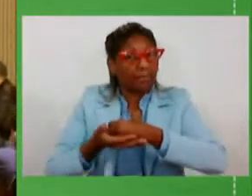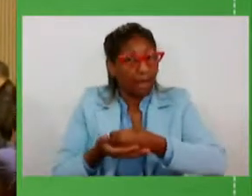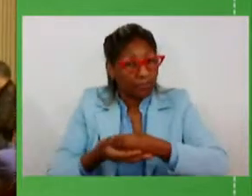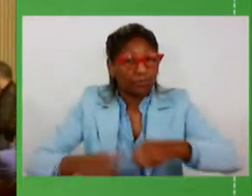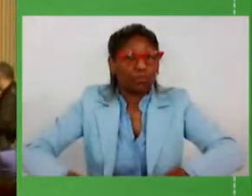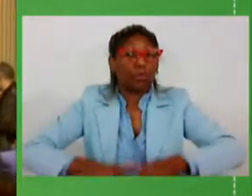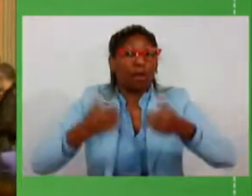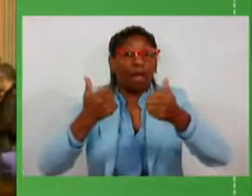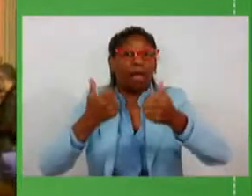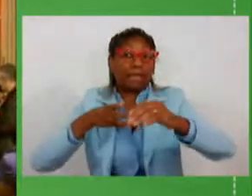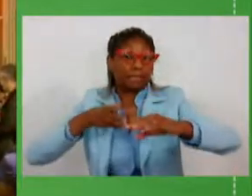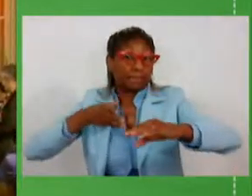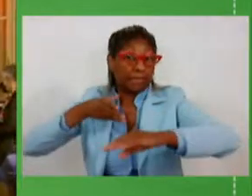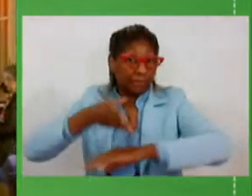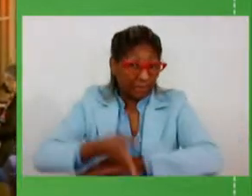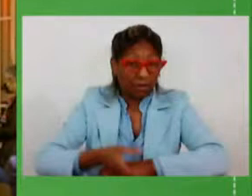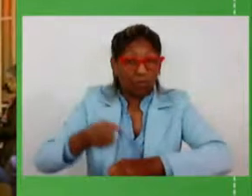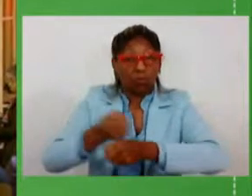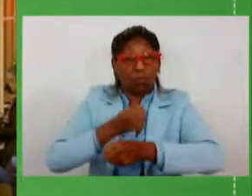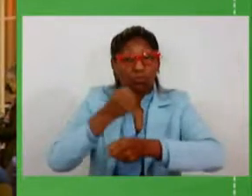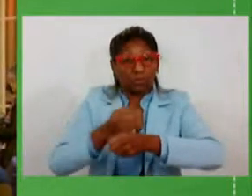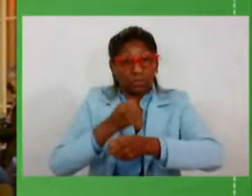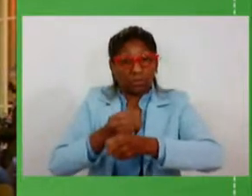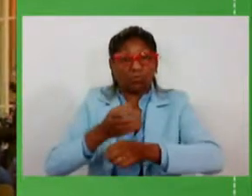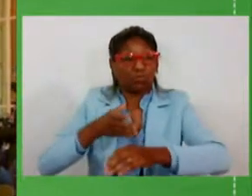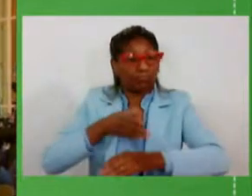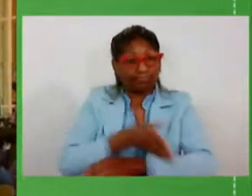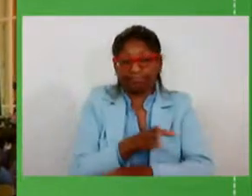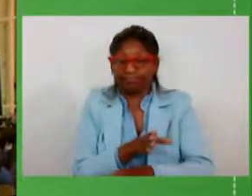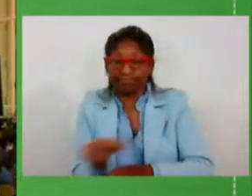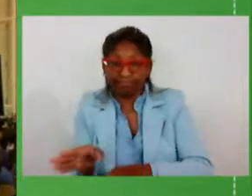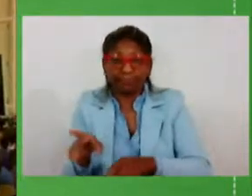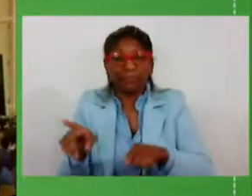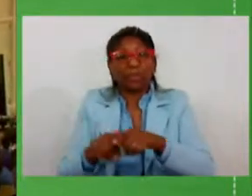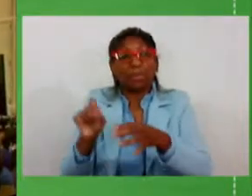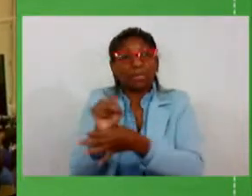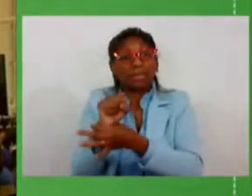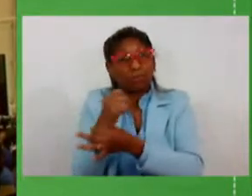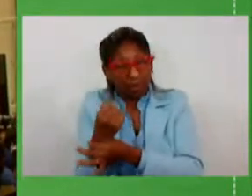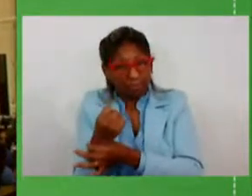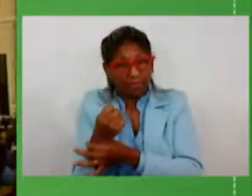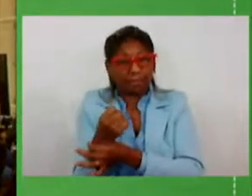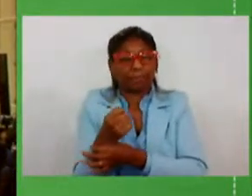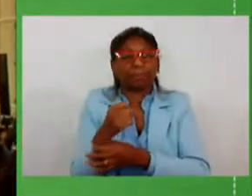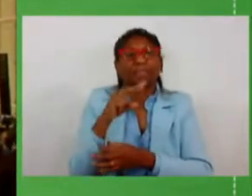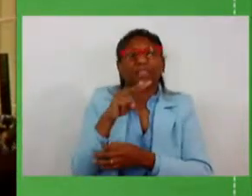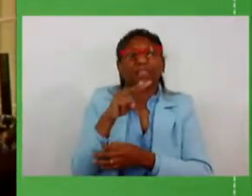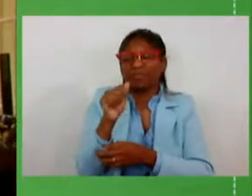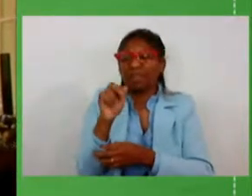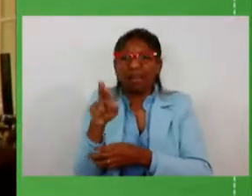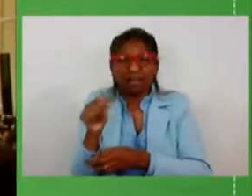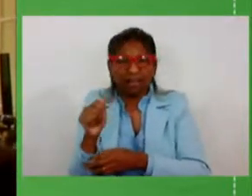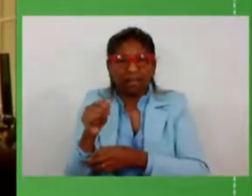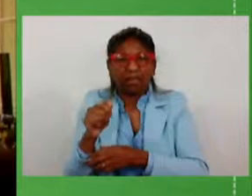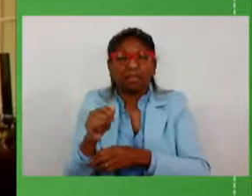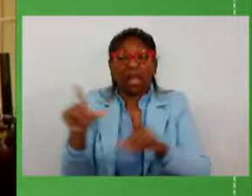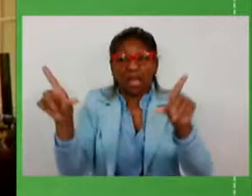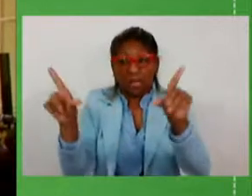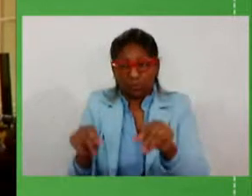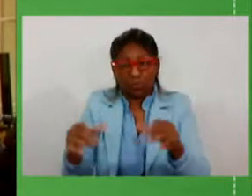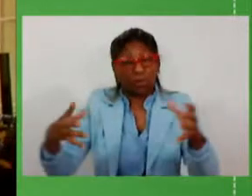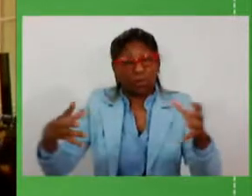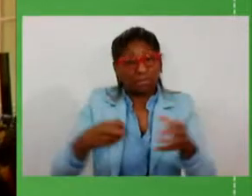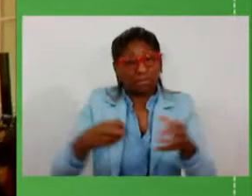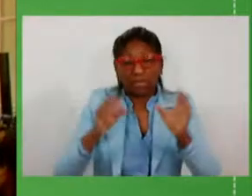travessias urbanas, construção de vias marginais, garantia segurança viária e a redução de acidentes também estão no foco